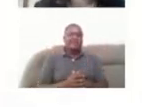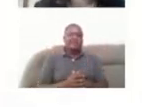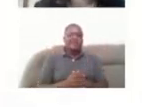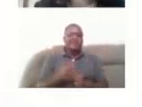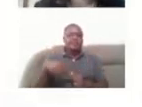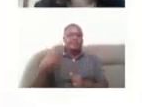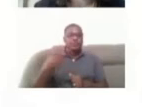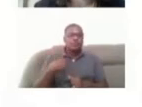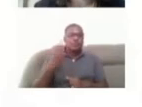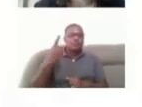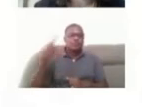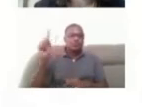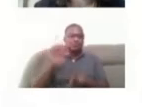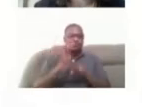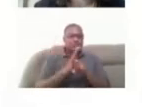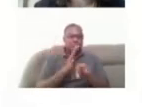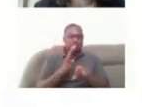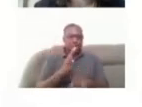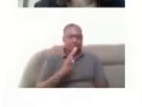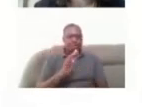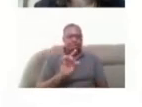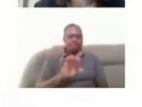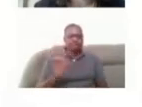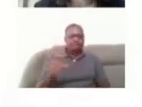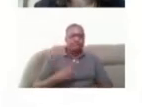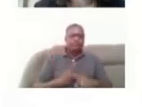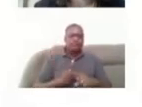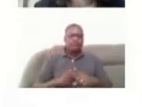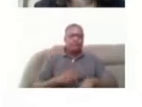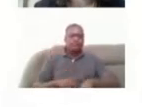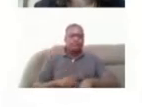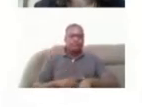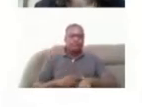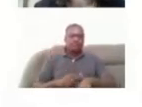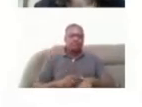uma última pergunta uma pergunta final porque nosso tempo está quase acabando.